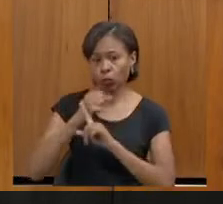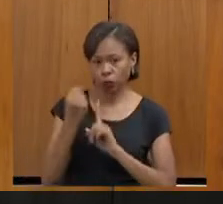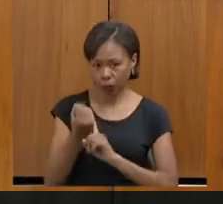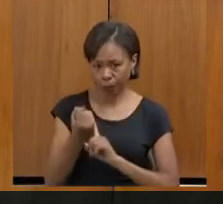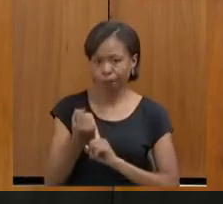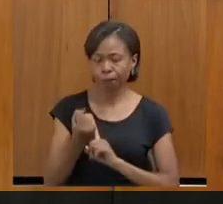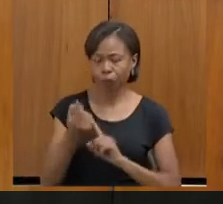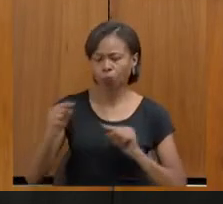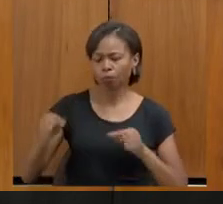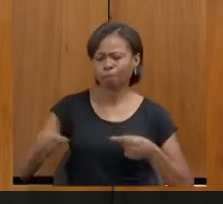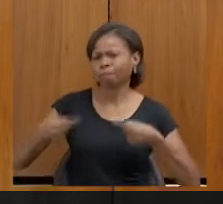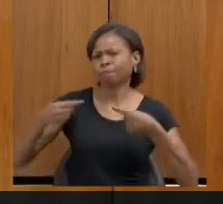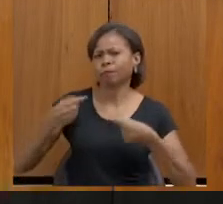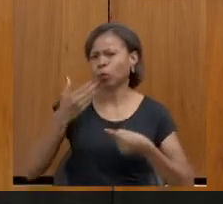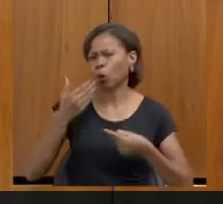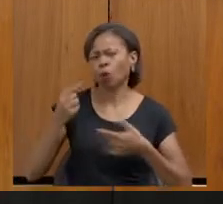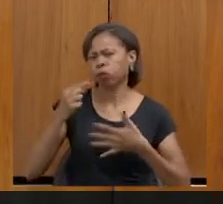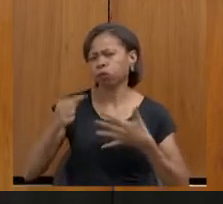Acolhimento.